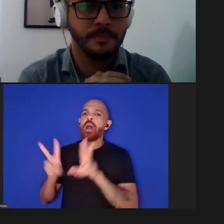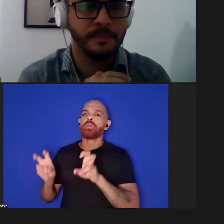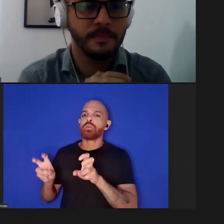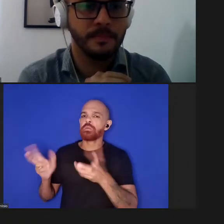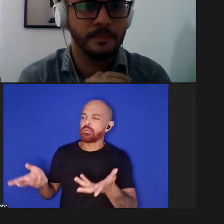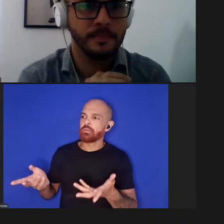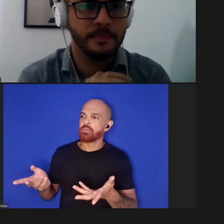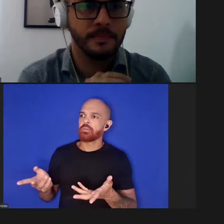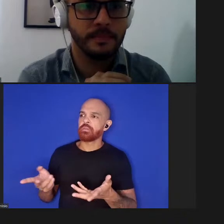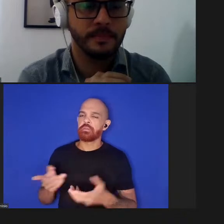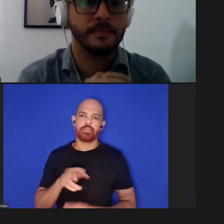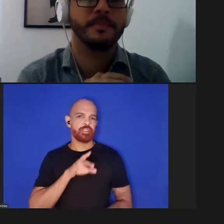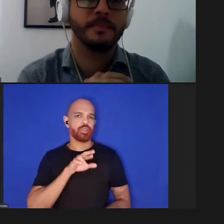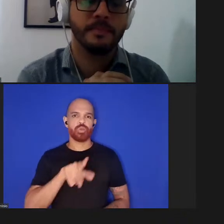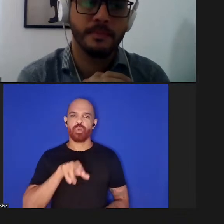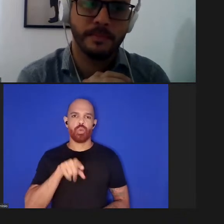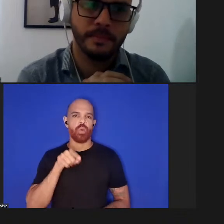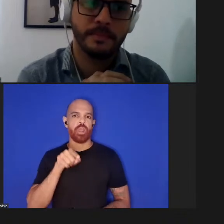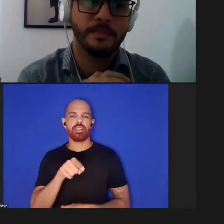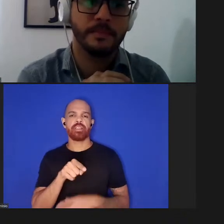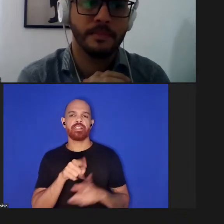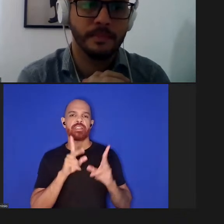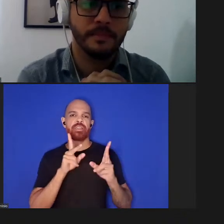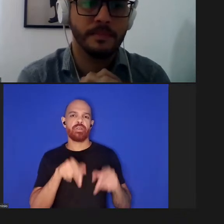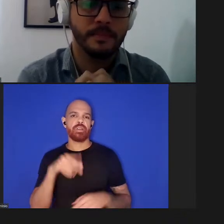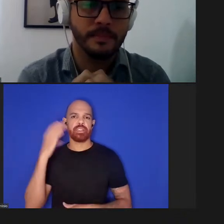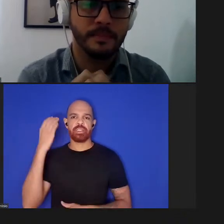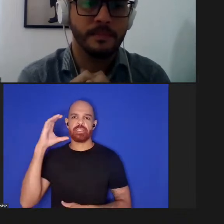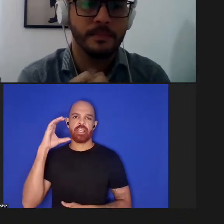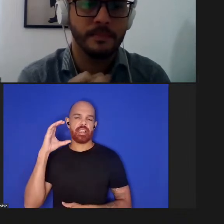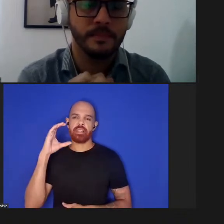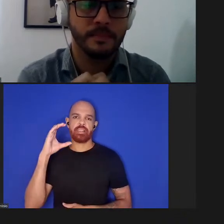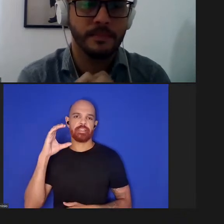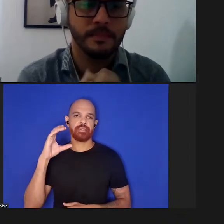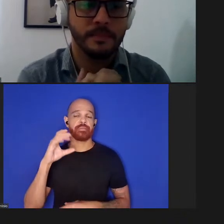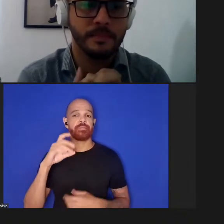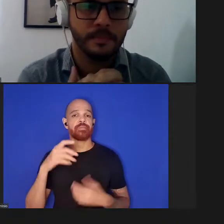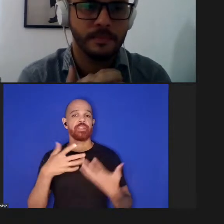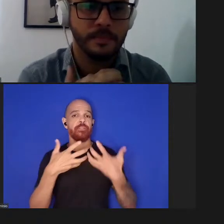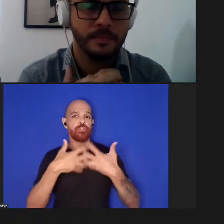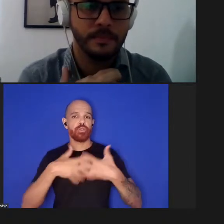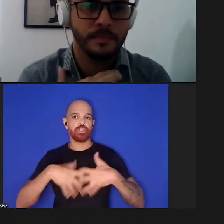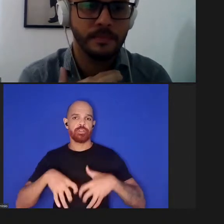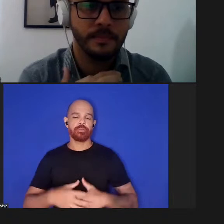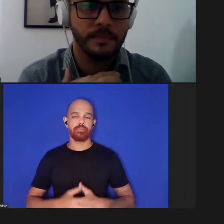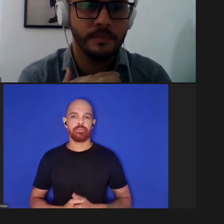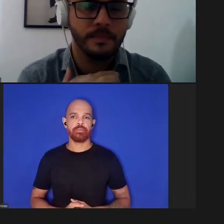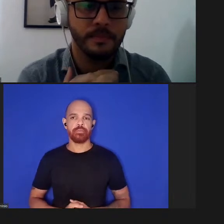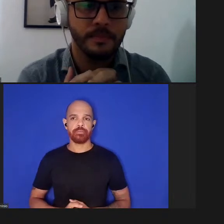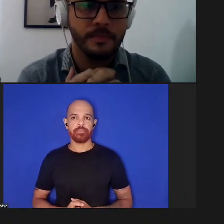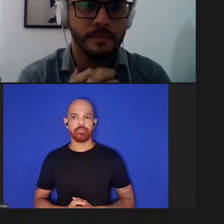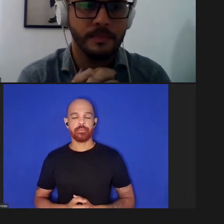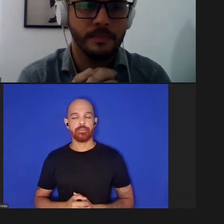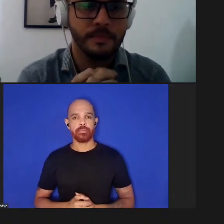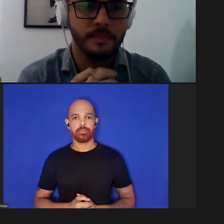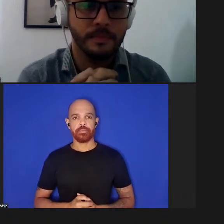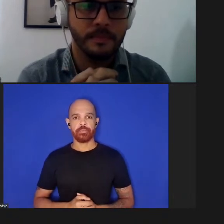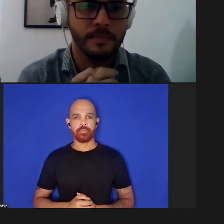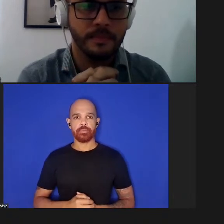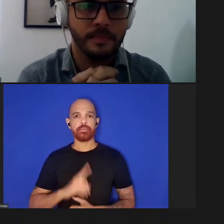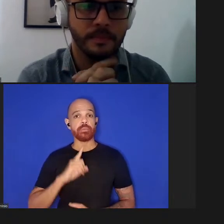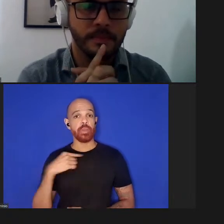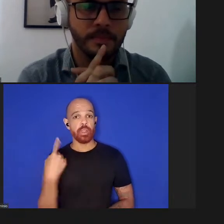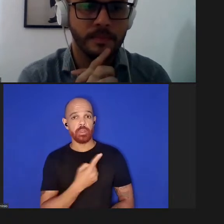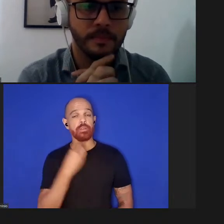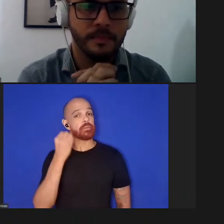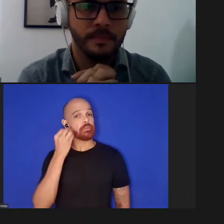não é exatamente assim como a ciência funciona ou como está funcionando e nós tentamos ao máximo possível